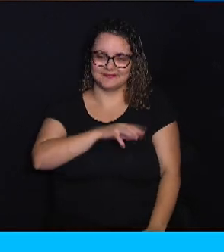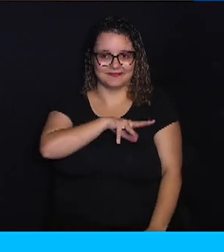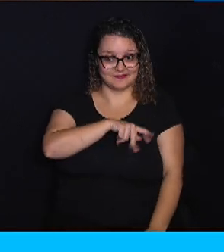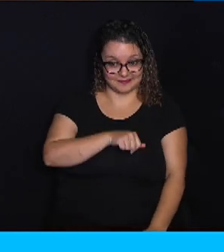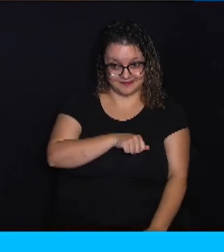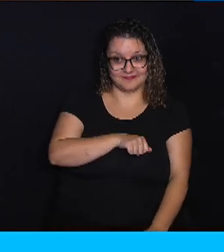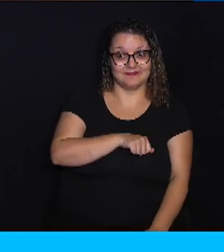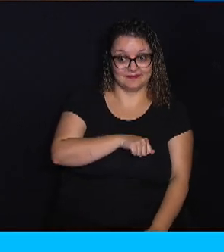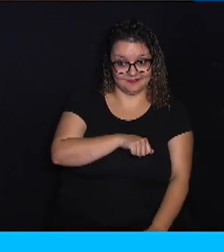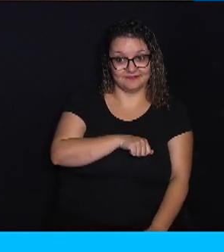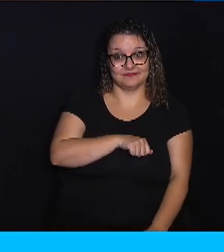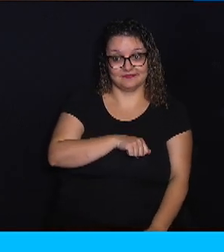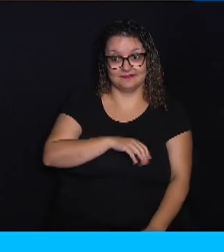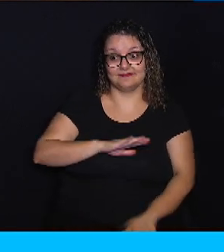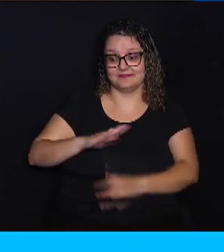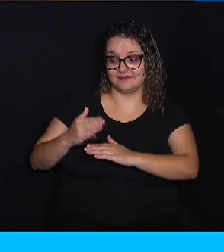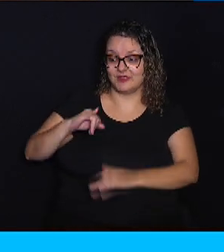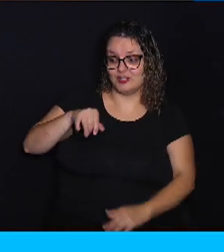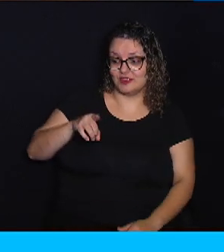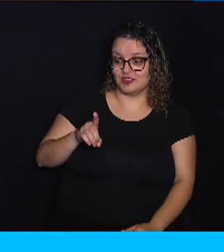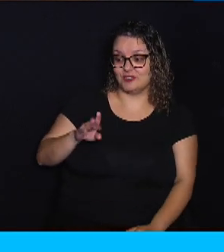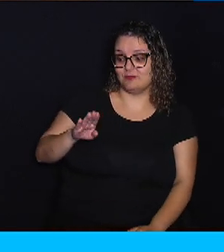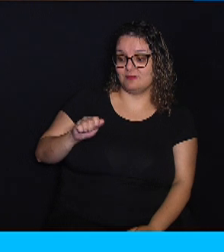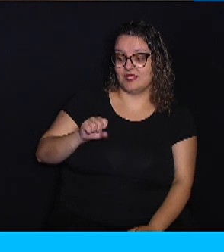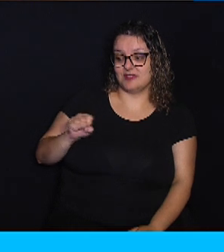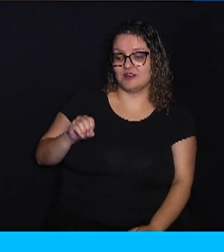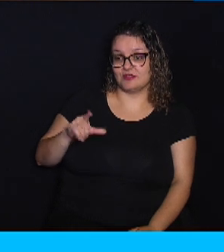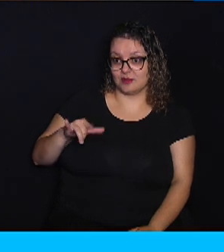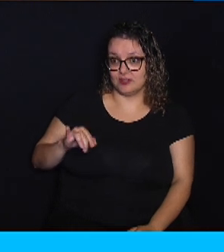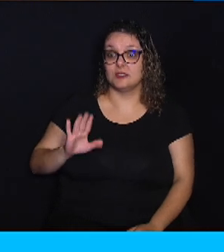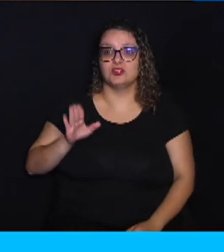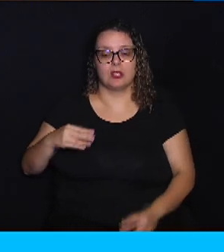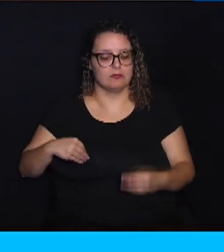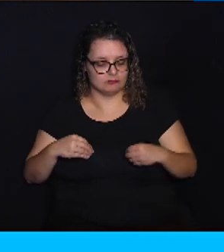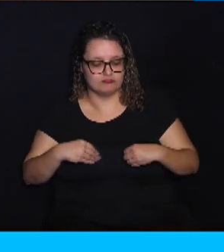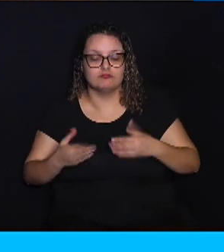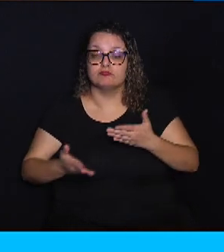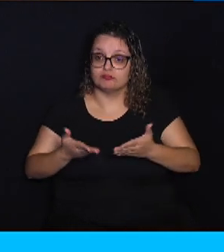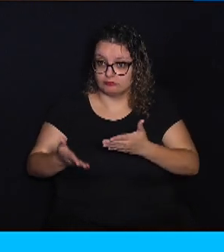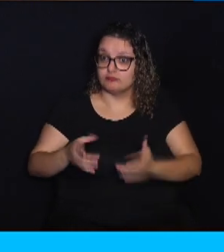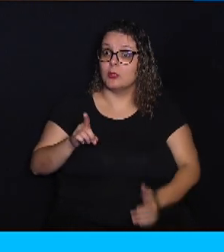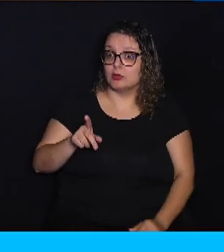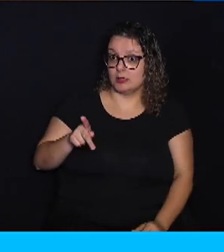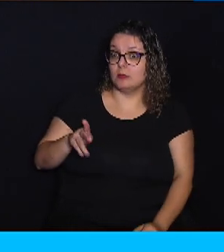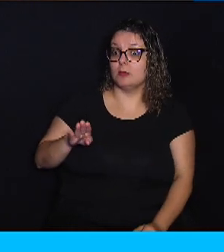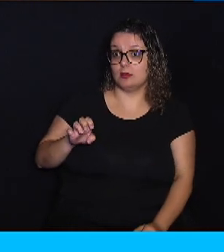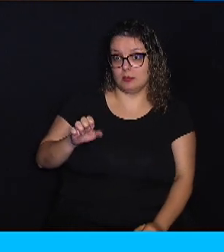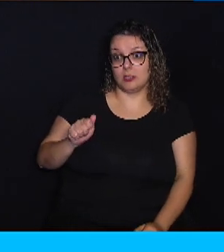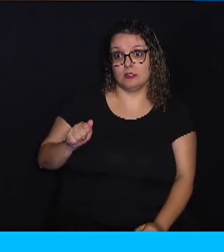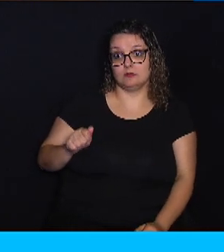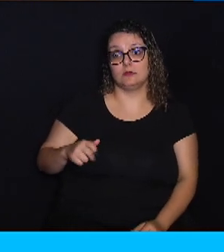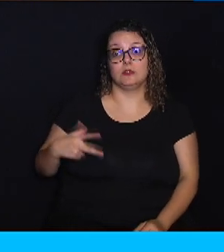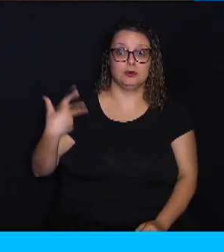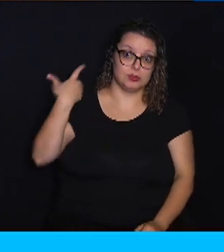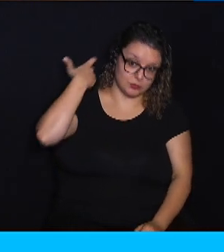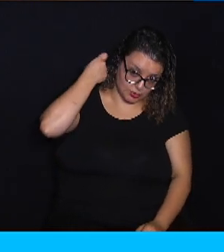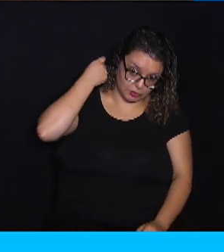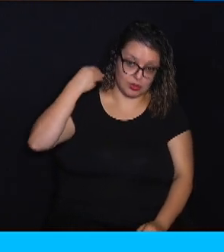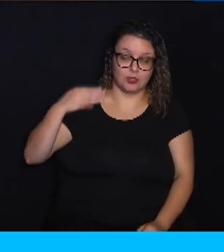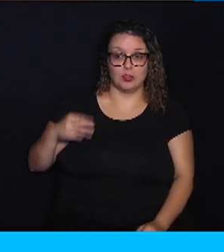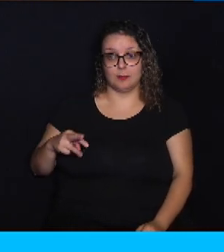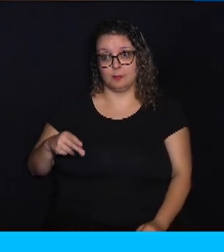Animal no Jardim Bassole. Ela já passou por exames e tratamento no DPBEA, onde foi microchipada,